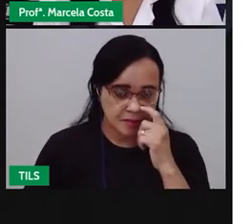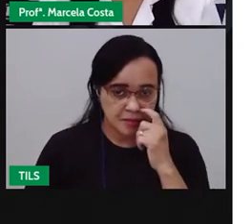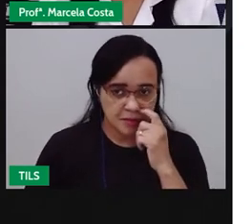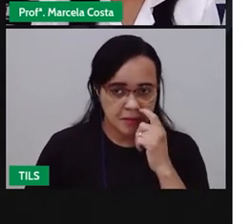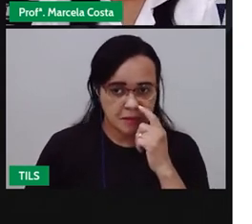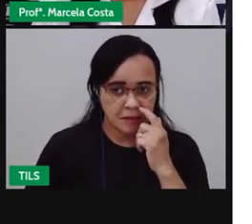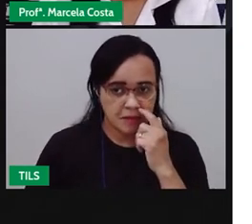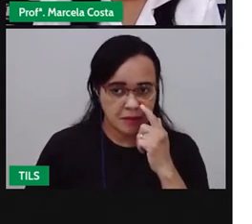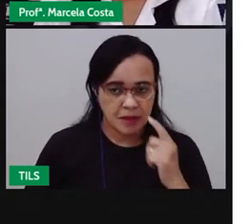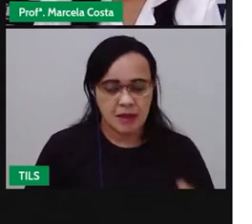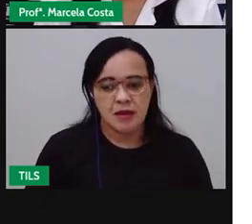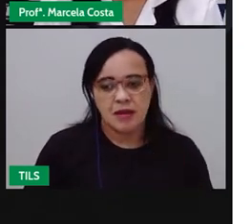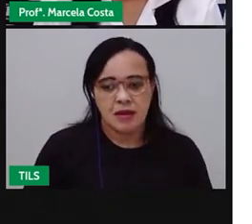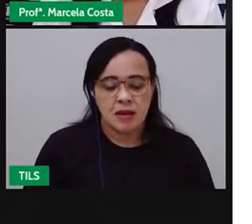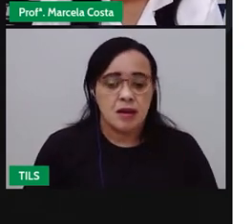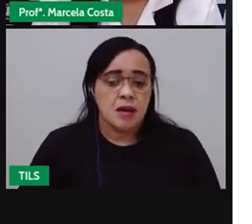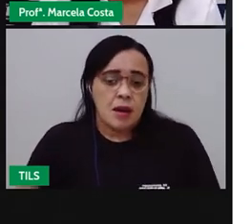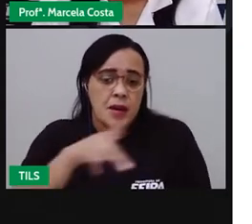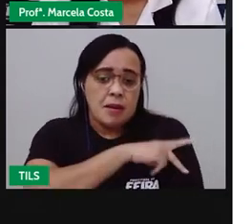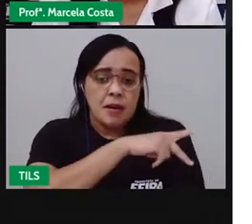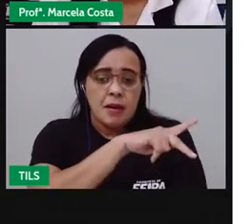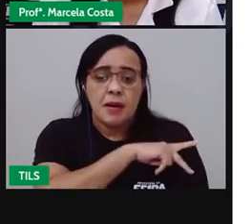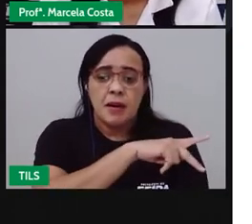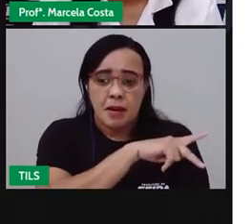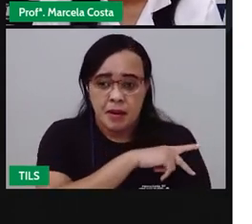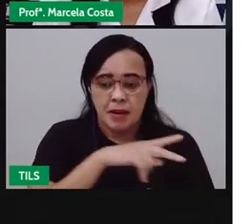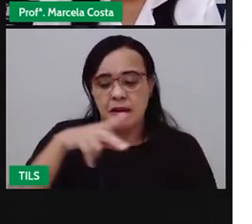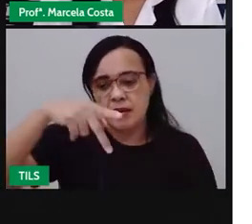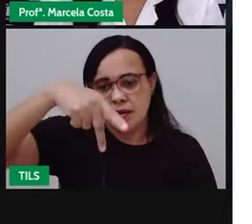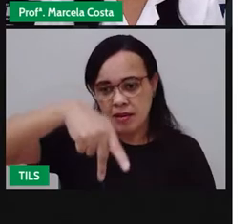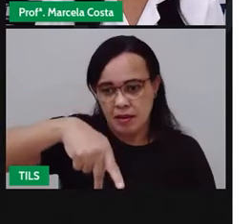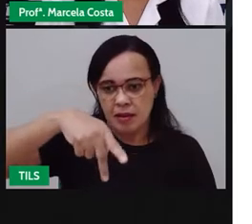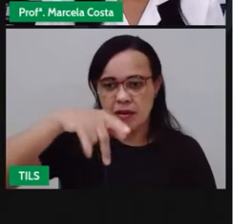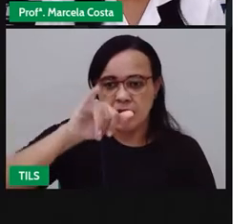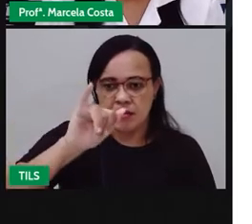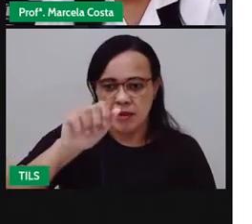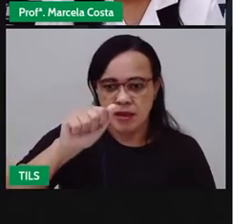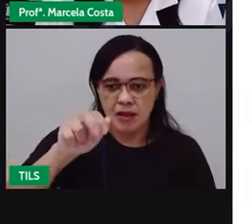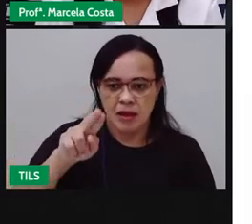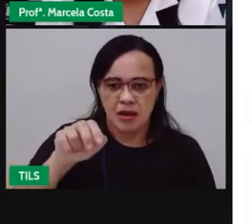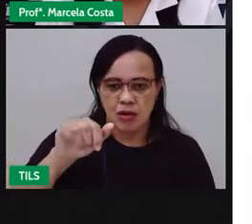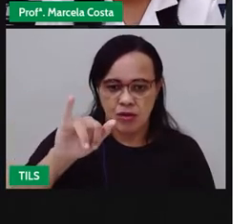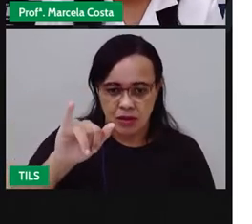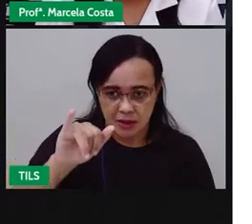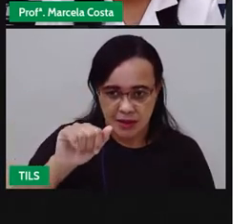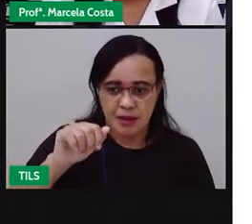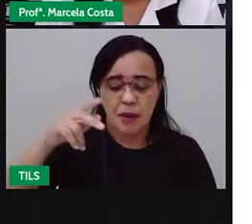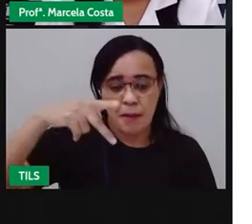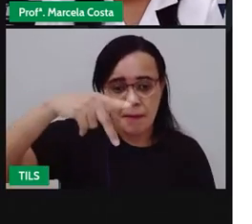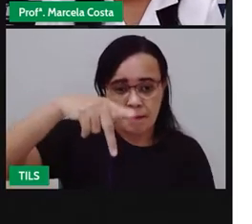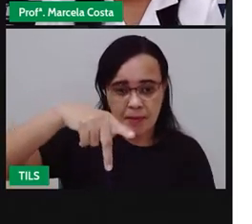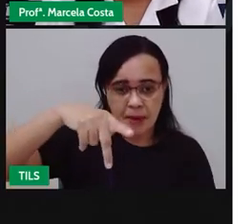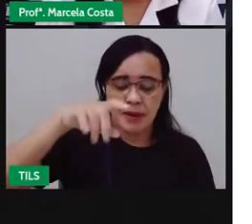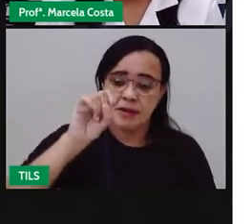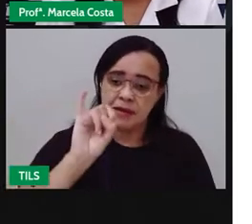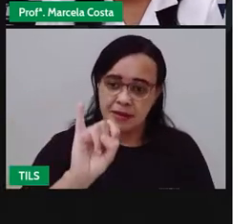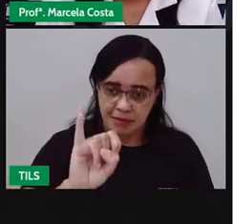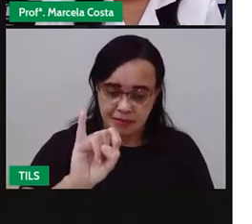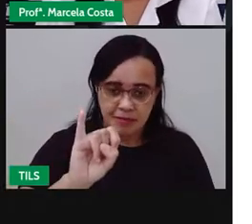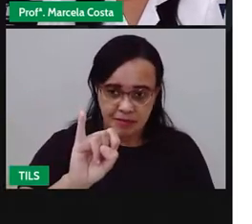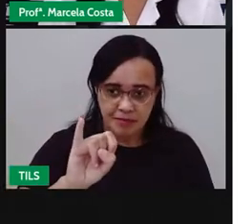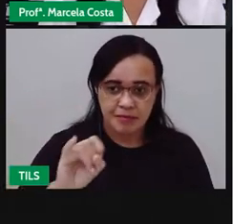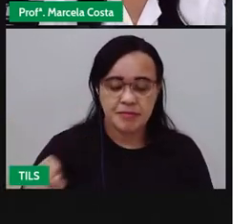Tem aí também o estado do Piauí, que vai ser representado pela sigla PI.